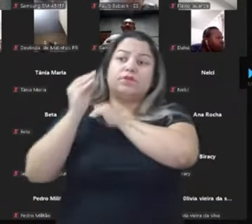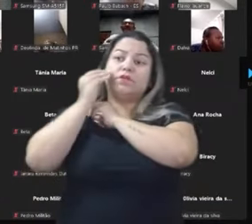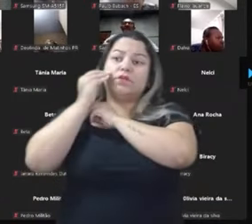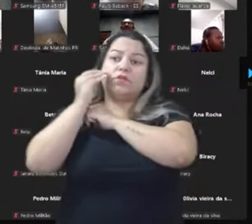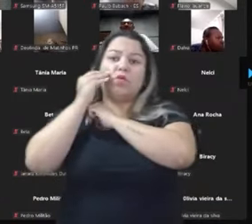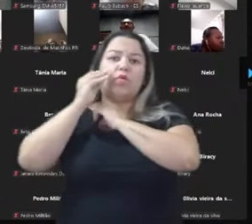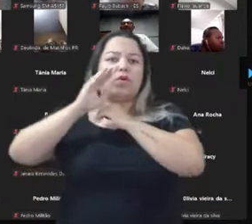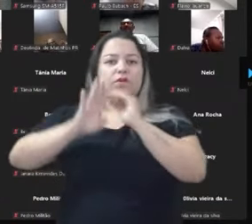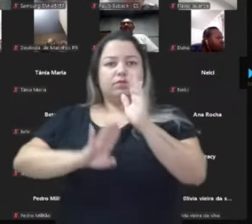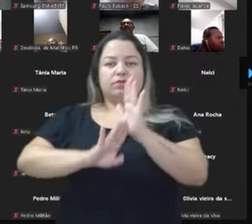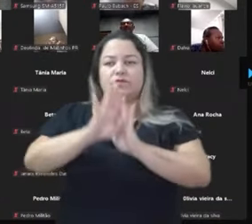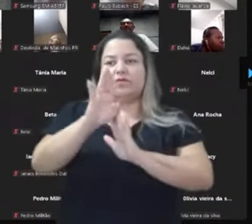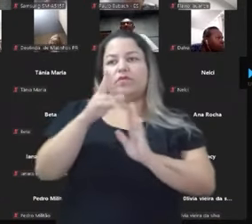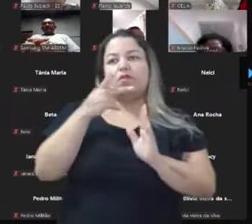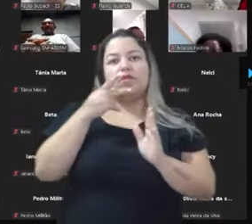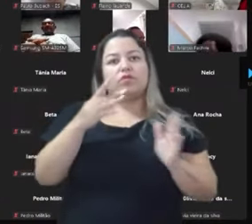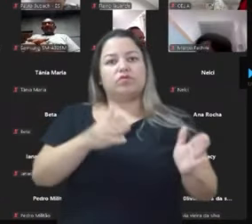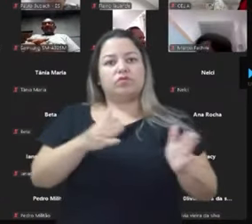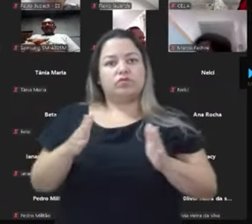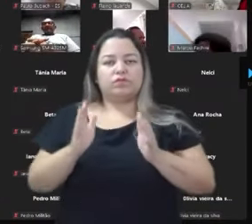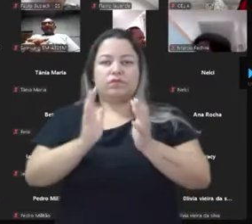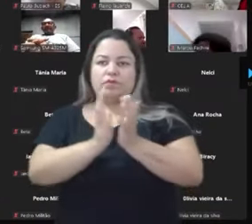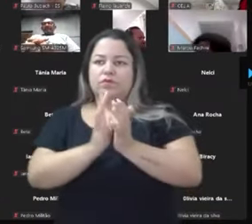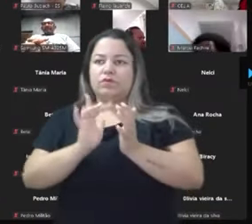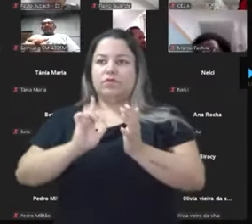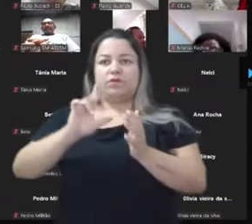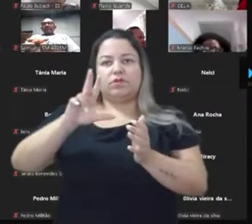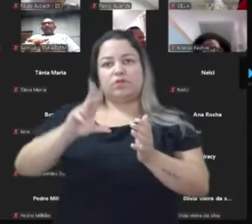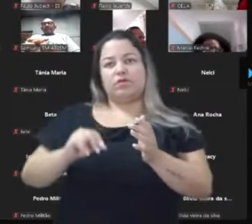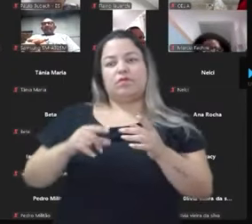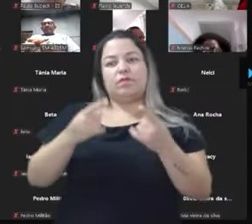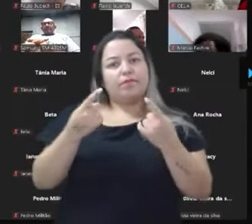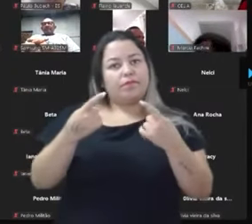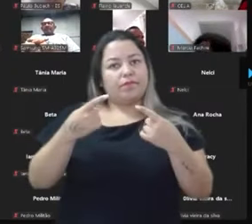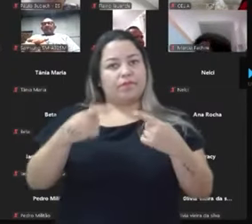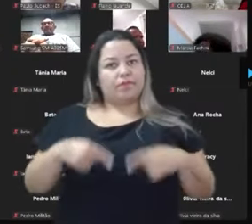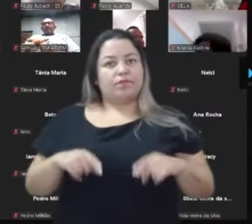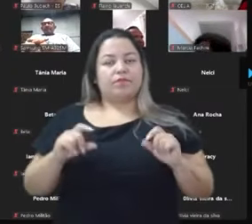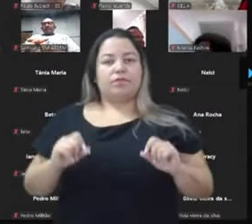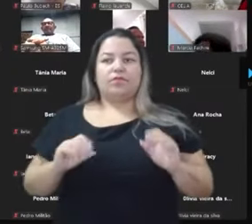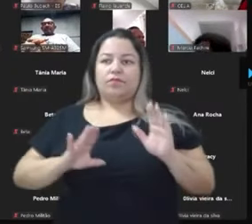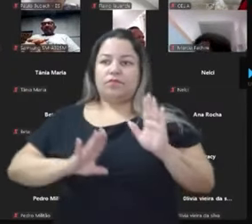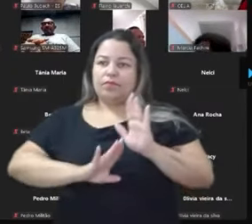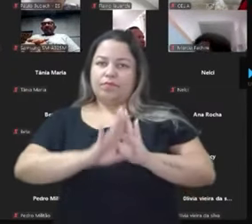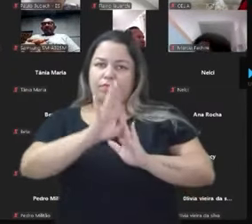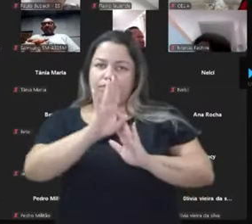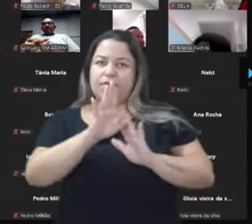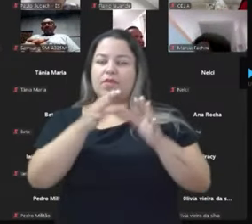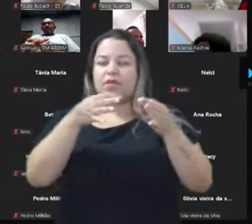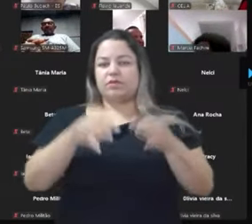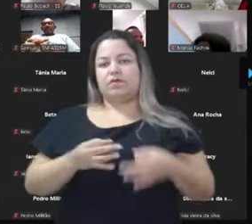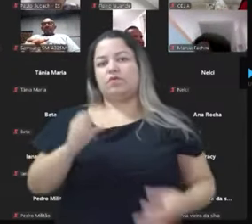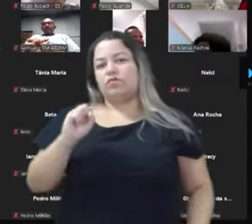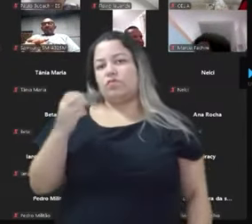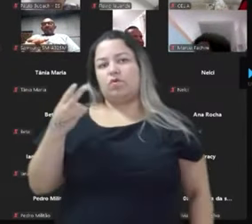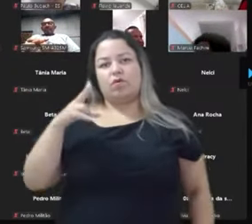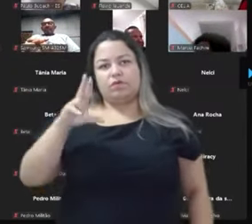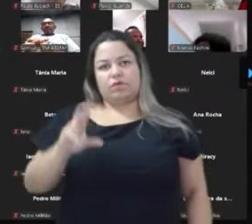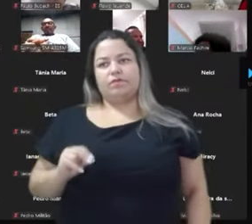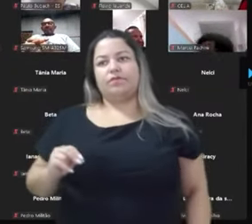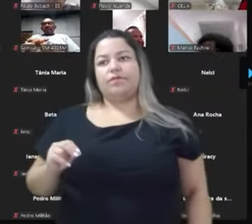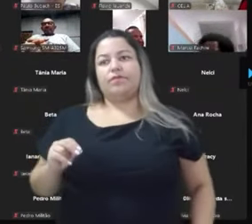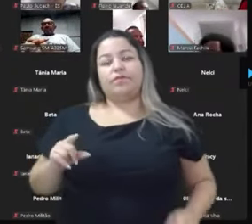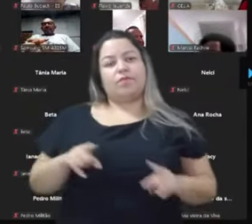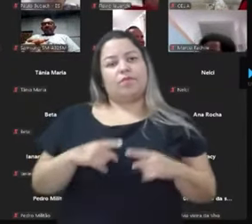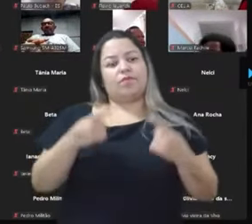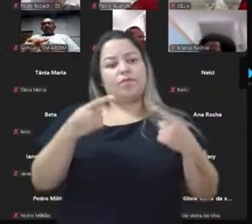sobre algo do seu nicho que não seja de política. Quando você crescer a sua conta, você vai ver o que dá certo, o não dá e tudo mais, você joga um pouquinho